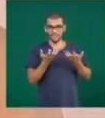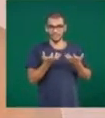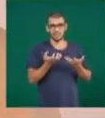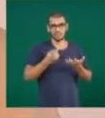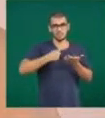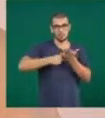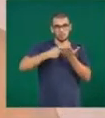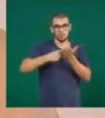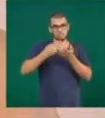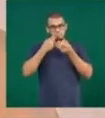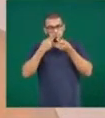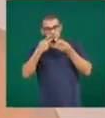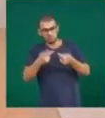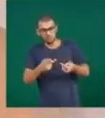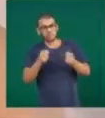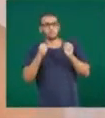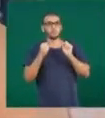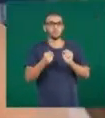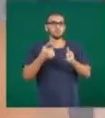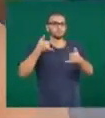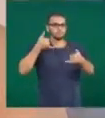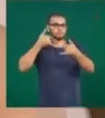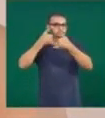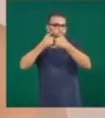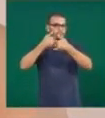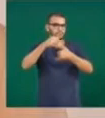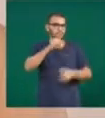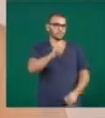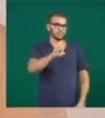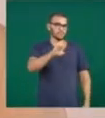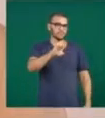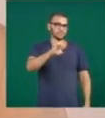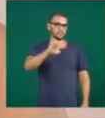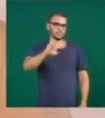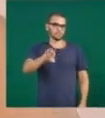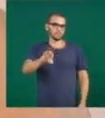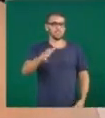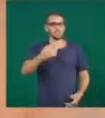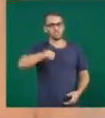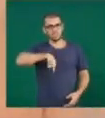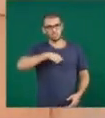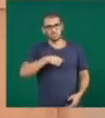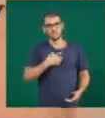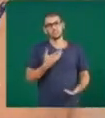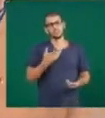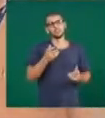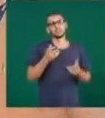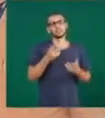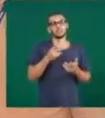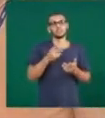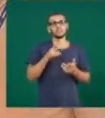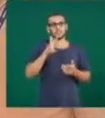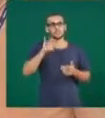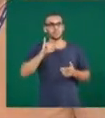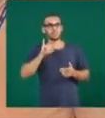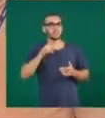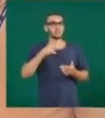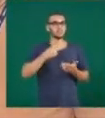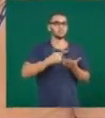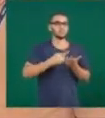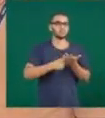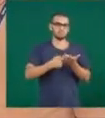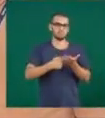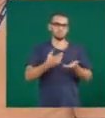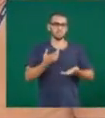só entrar em contato com unidade do Sesc Uberlândia que nós faremos o agendamento. Certo. E é aberto, assim, gratuito?